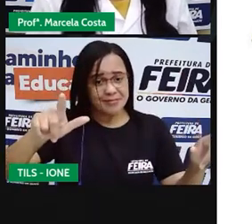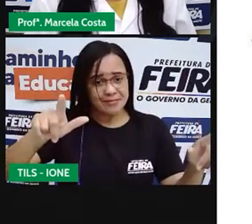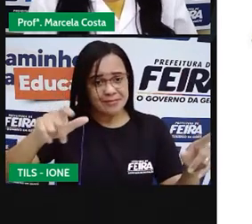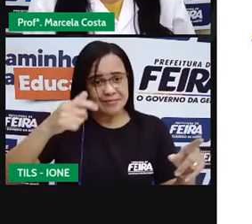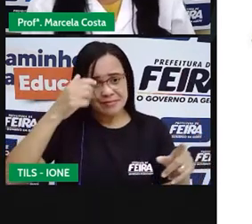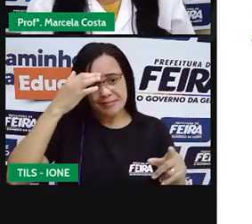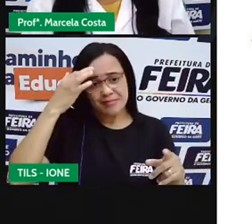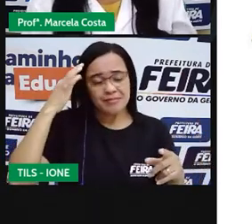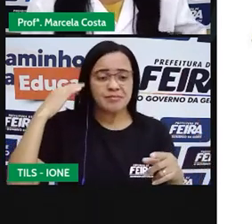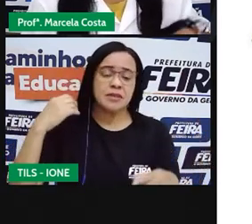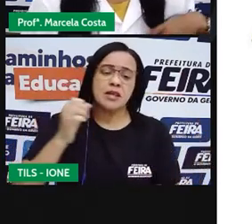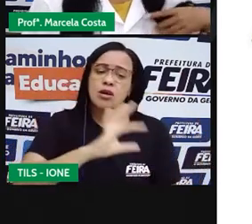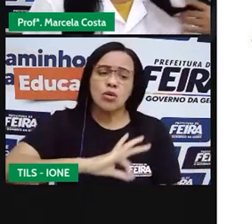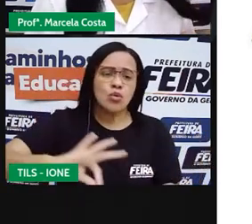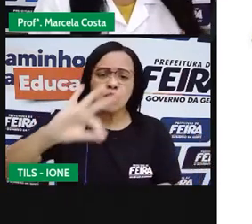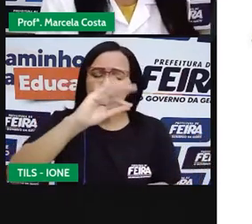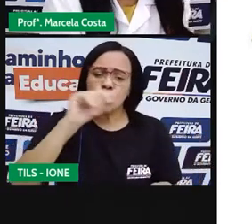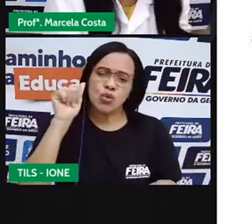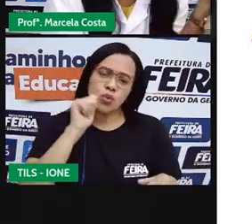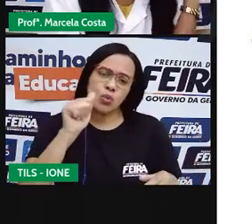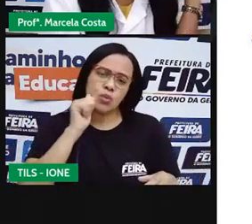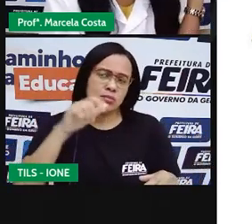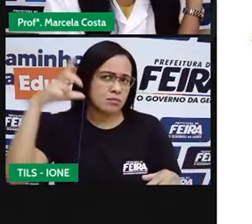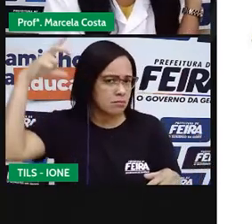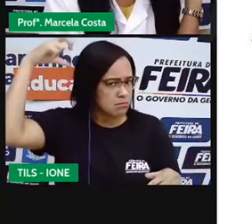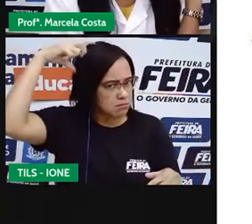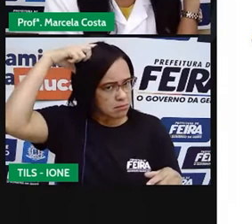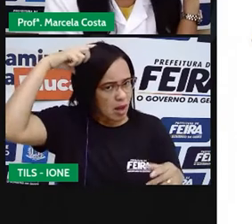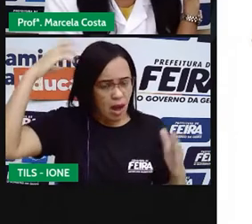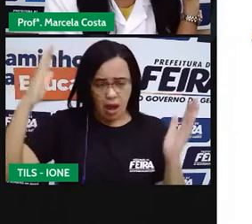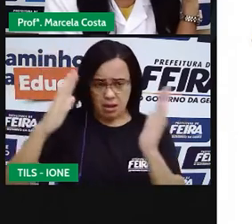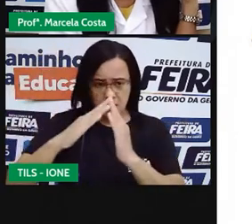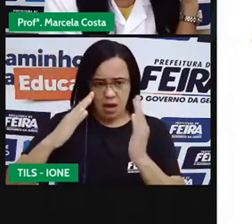Todas as princesas, elas moram em castelos?